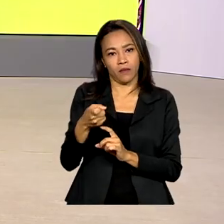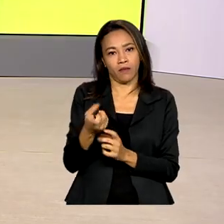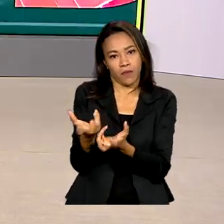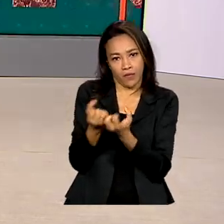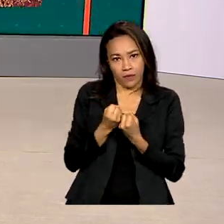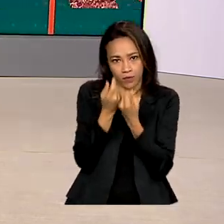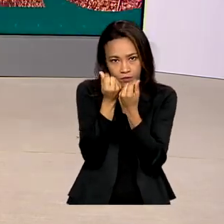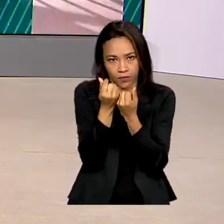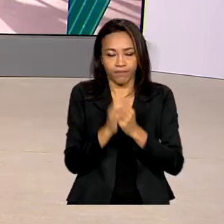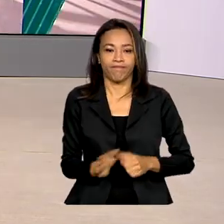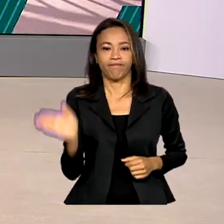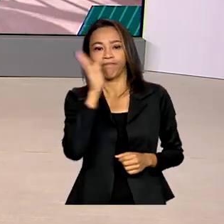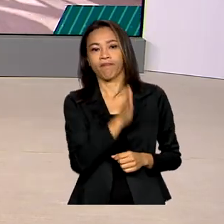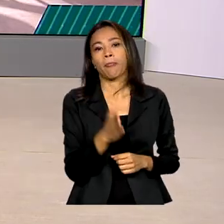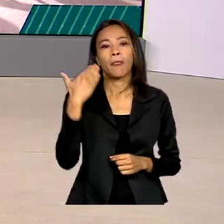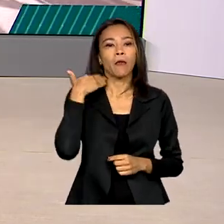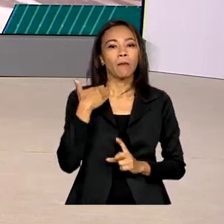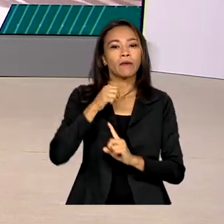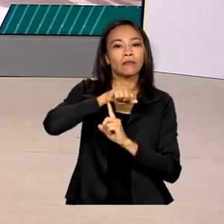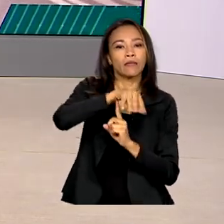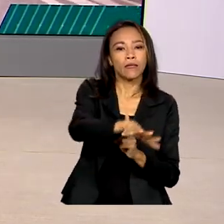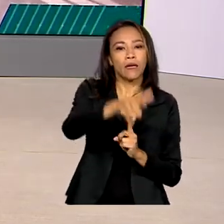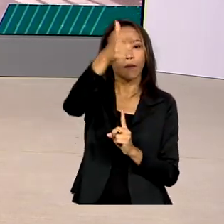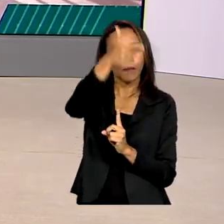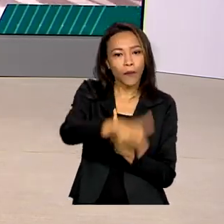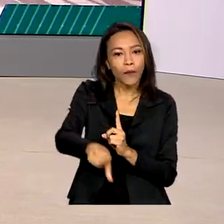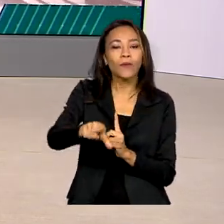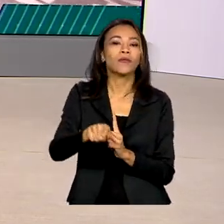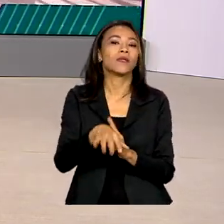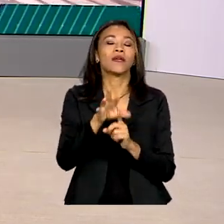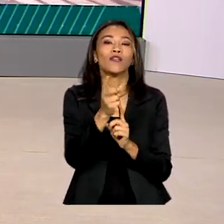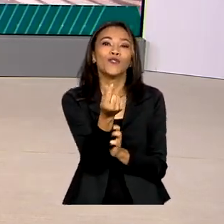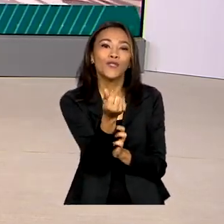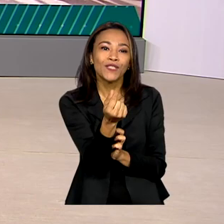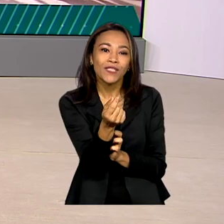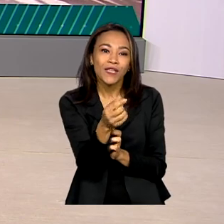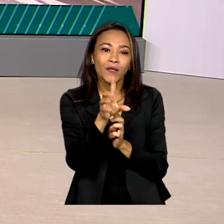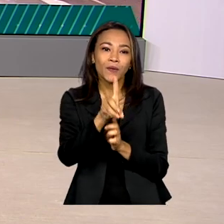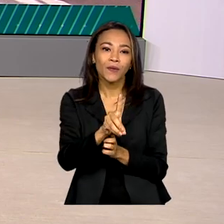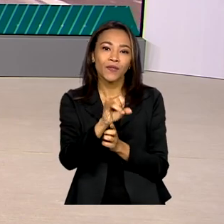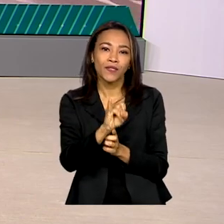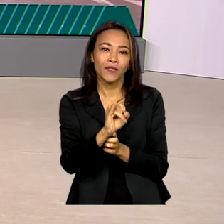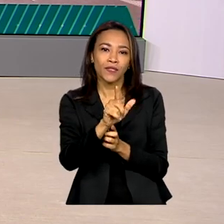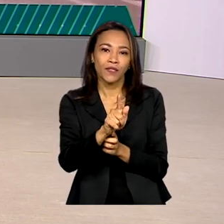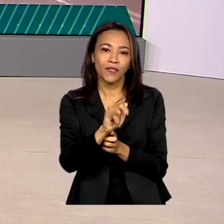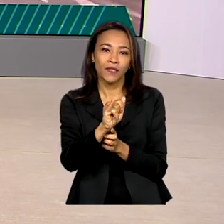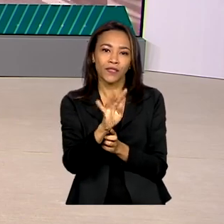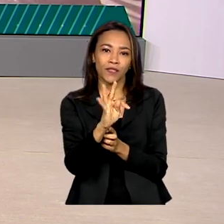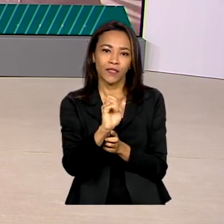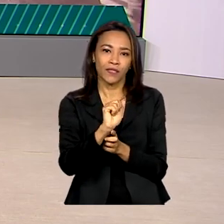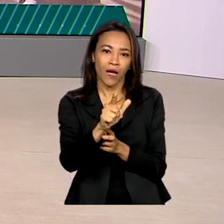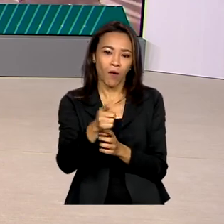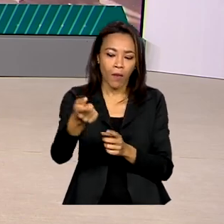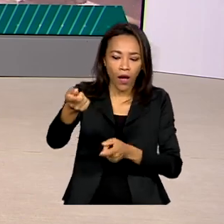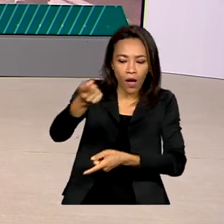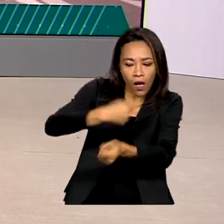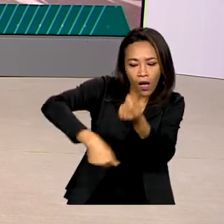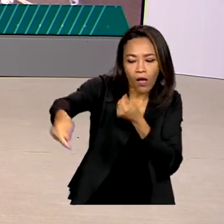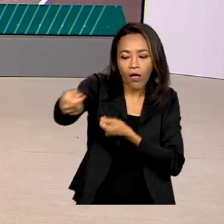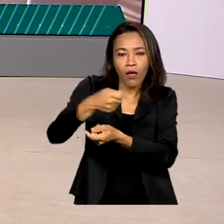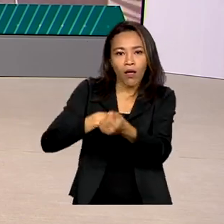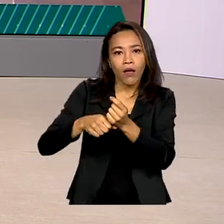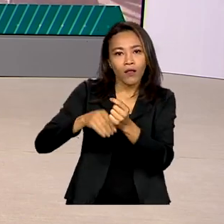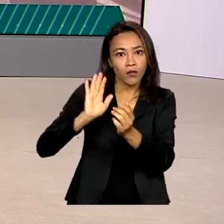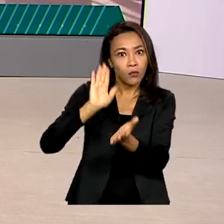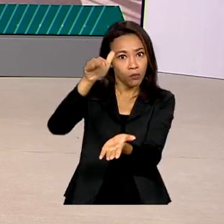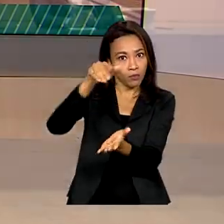O Banco Central lançou mais uma etapa do Real Digital, uma moeda virtual prevista para realizar transações financeiras no